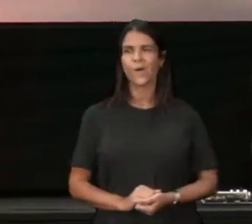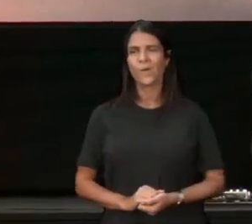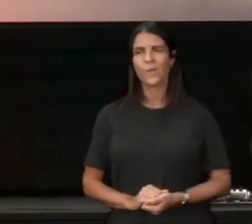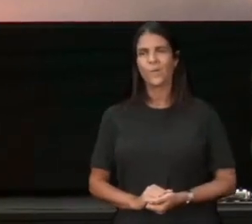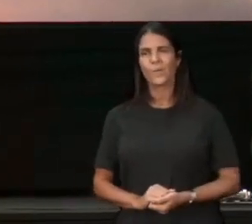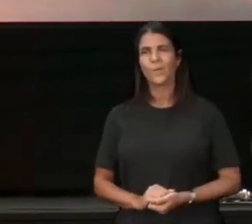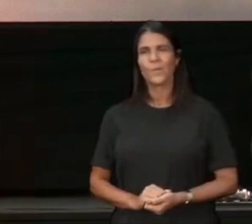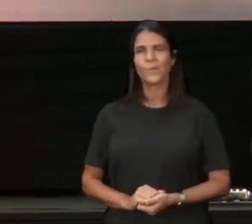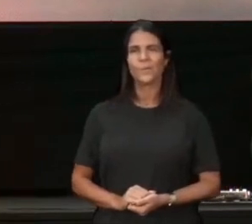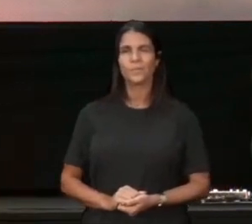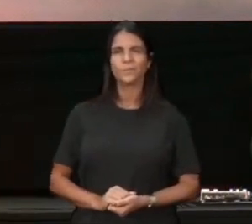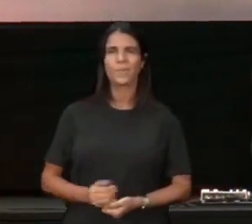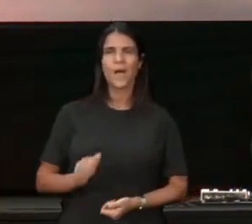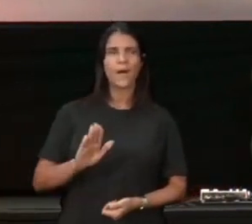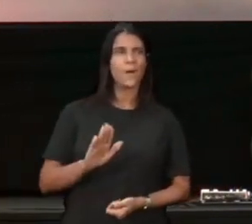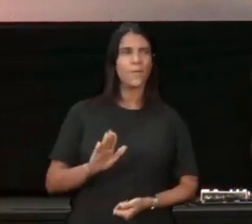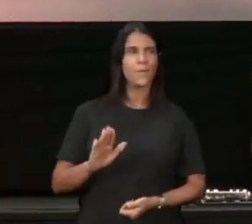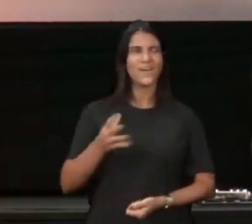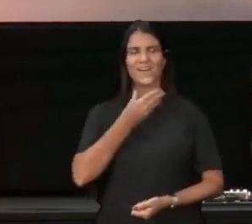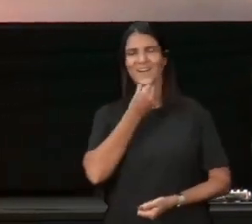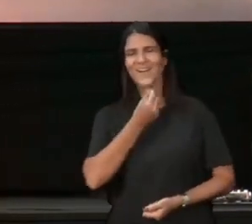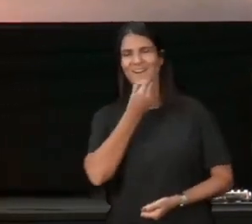ah, mas o cara abusou, abusou, mas é autoridade,